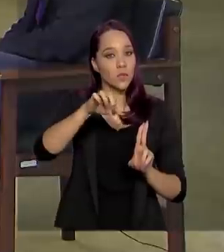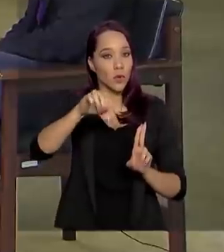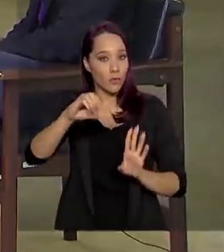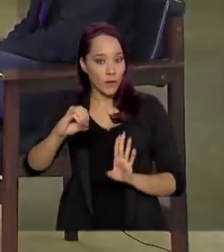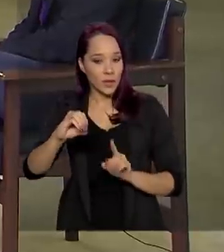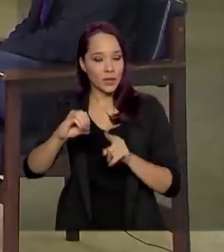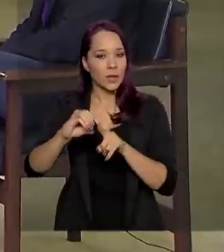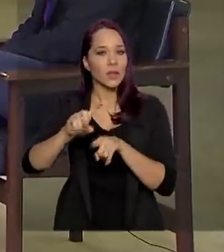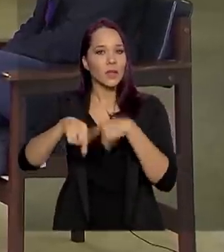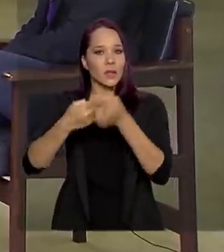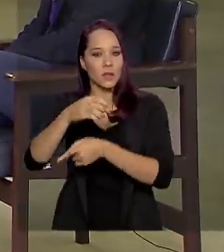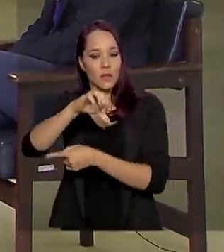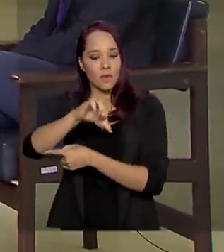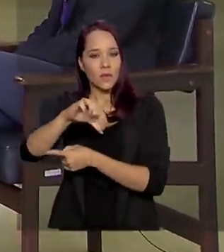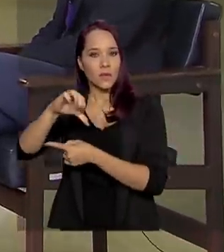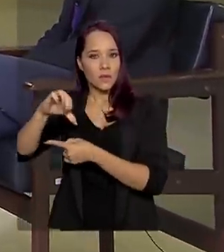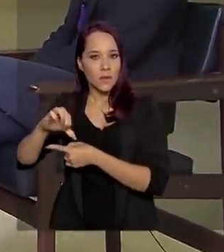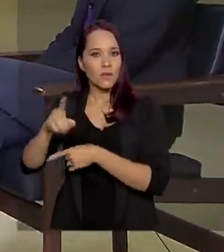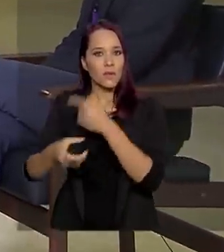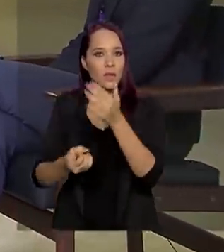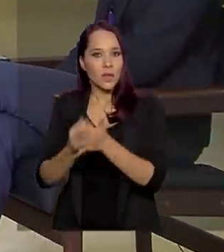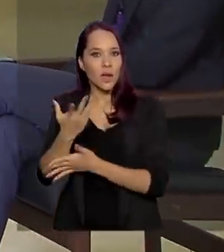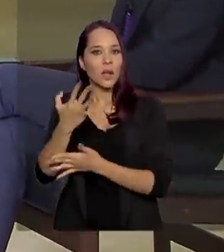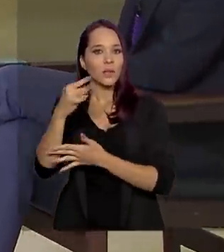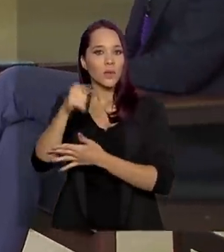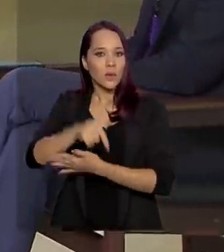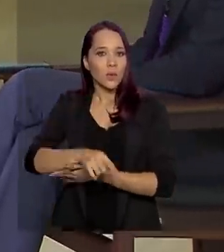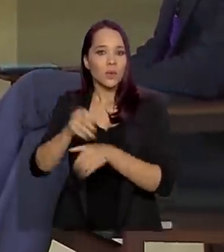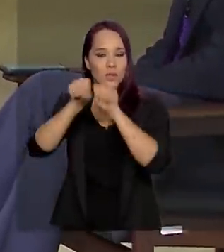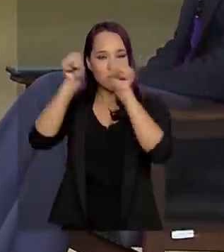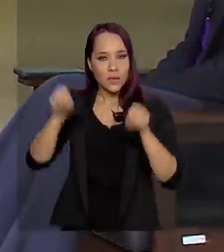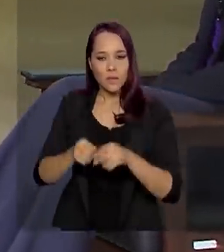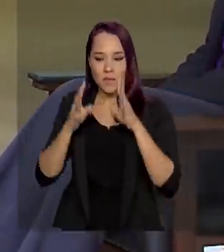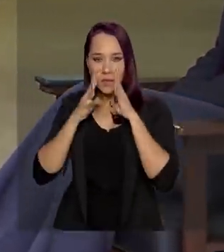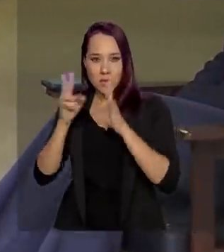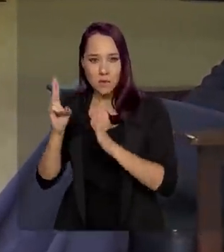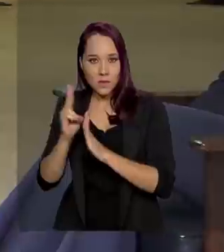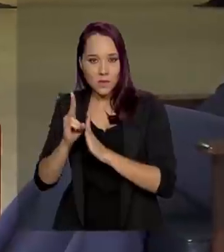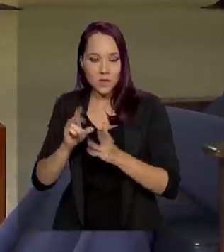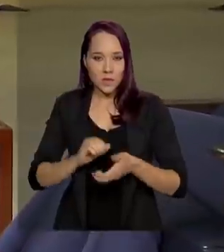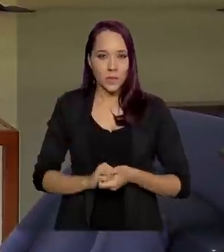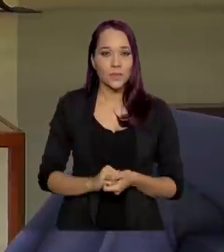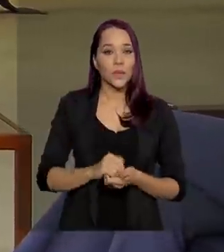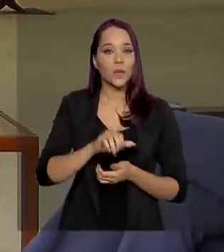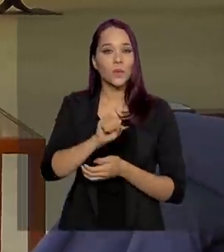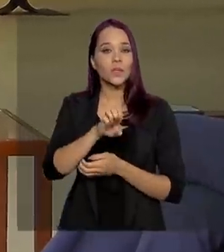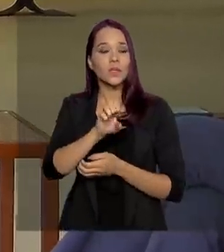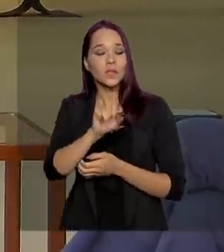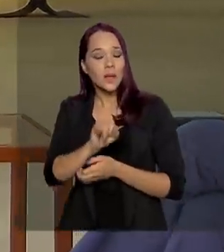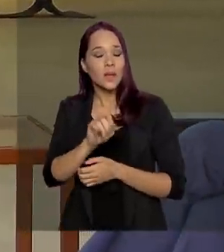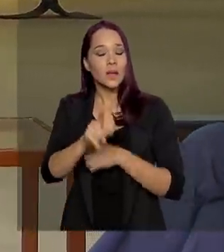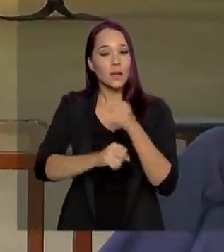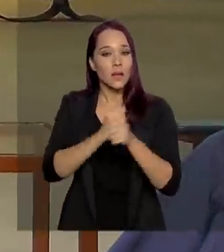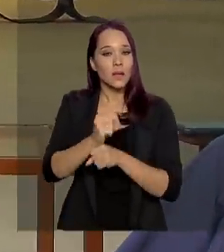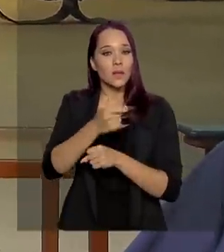em 99 foi criado o subsistema de atenção à saúde indígena. A CESAI, ela é de 2010. Qual é o objetivo dela?